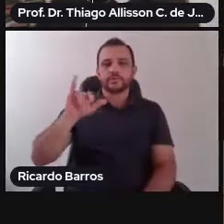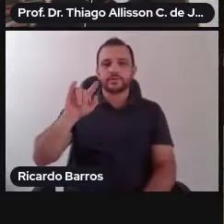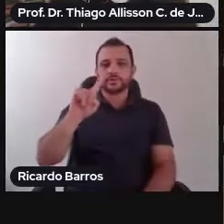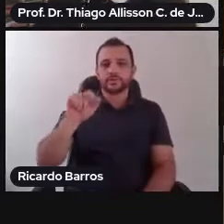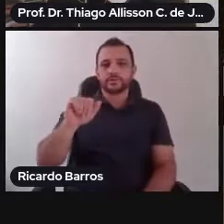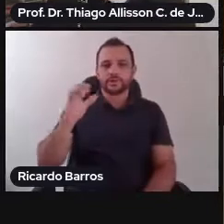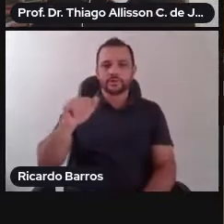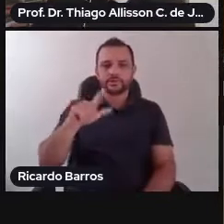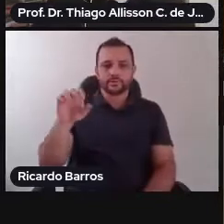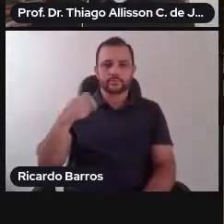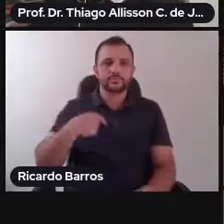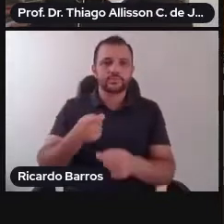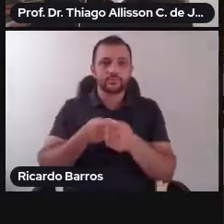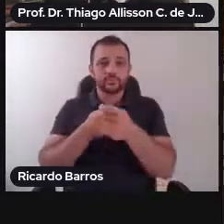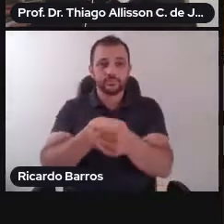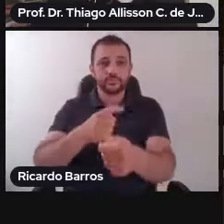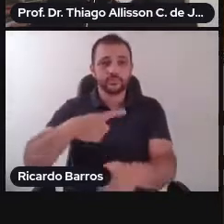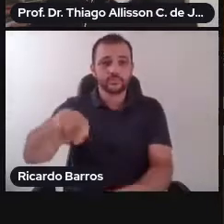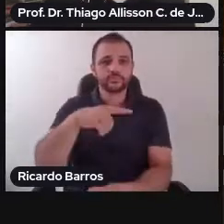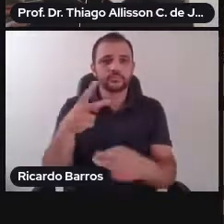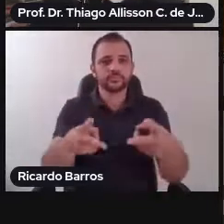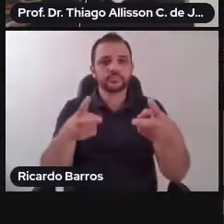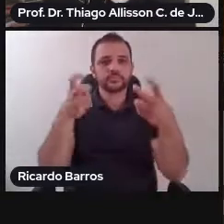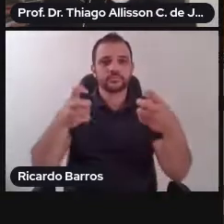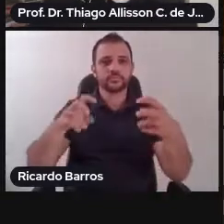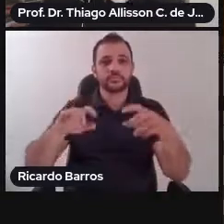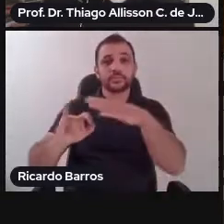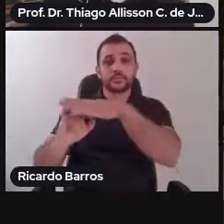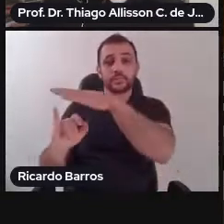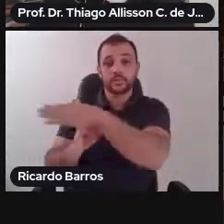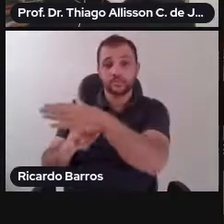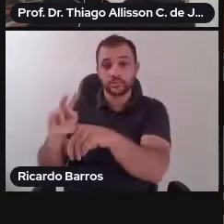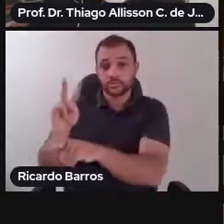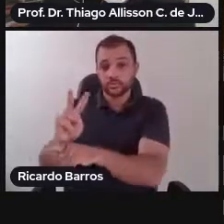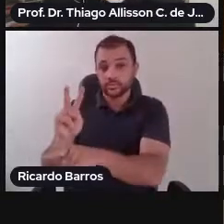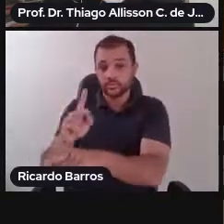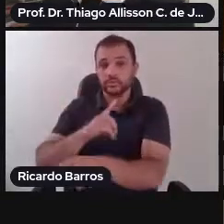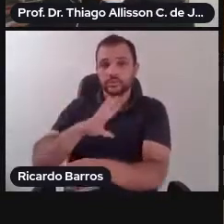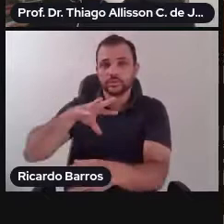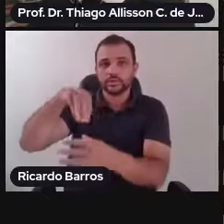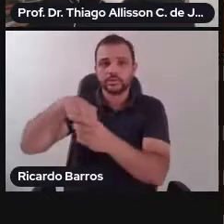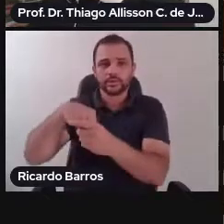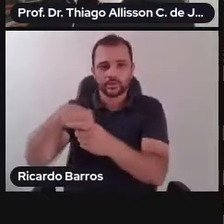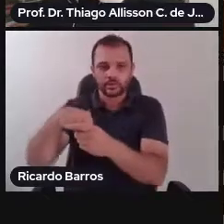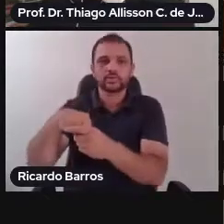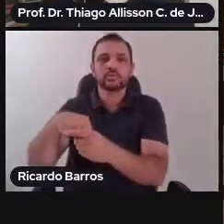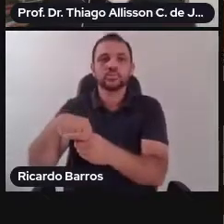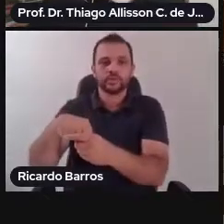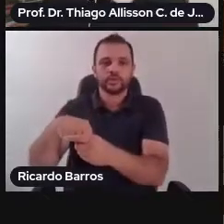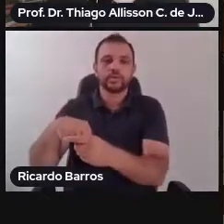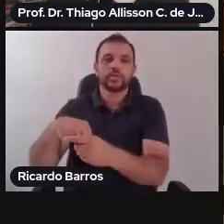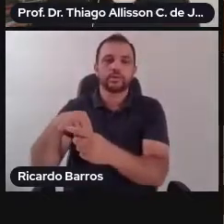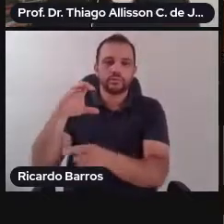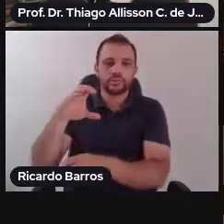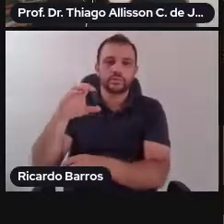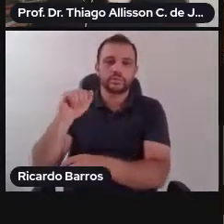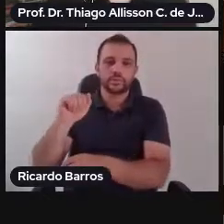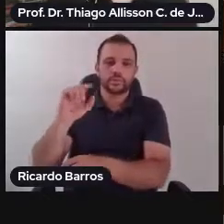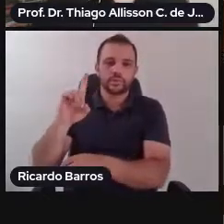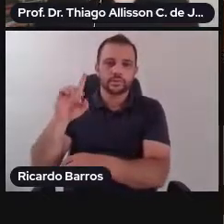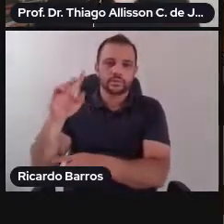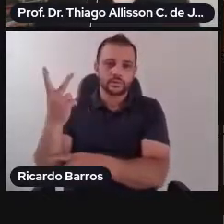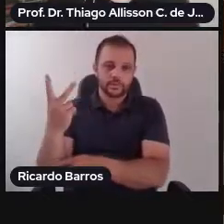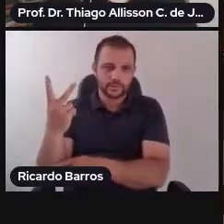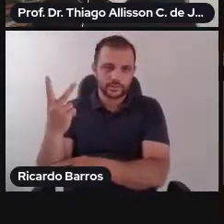os órgãos de proteção dialogam em muito com aquilo que a Convenção americana declarou como direitos que os Estados membros